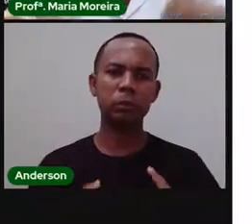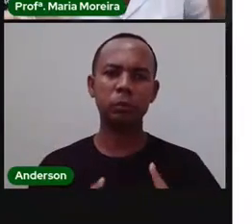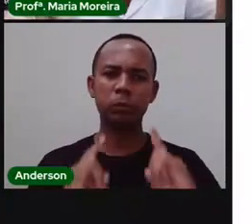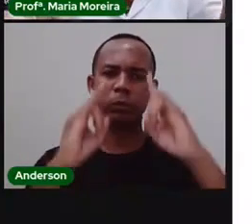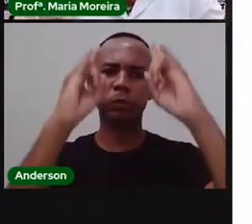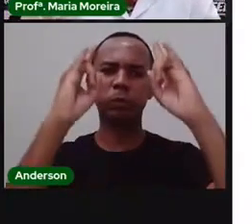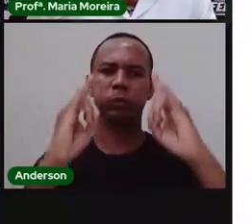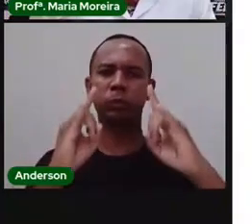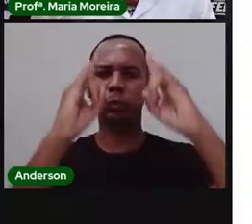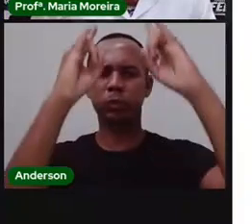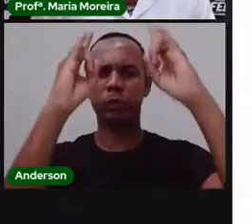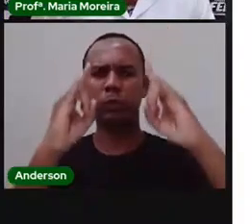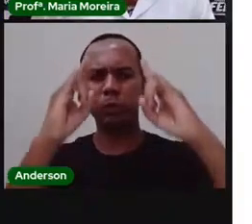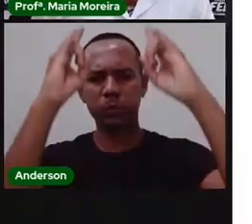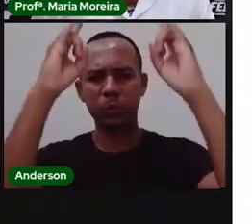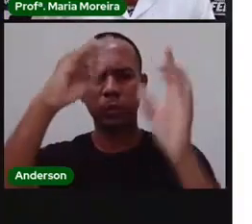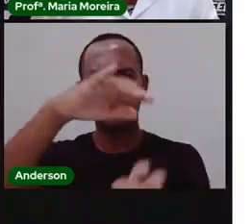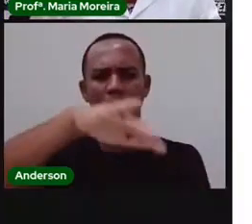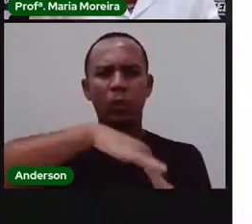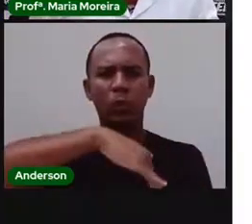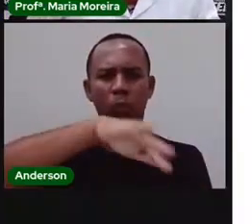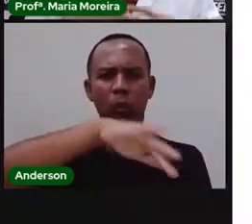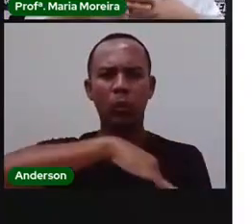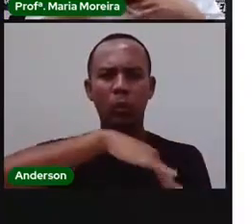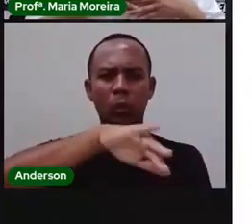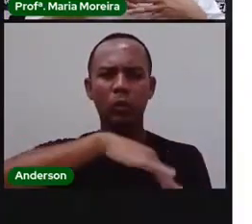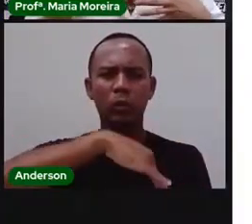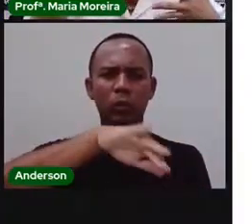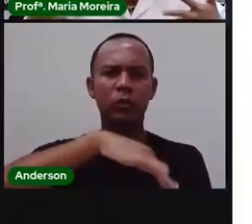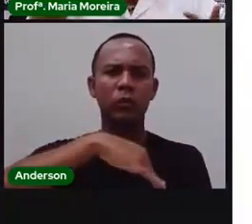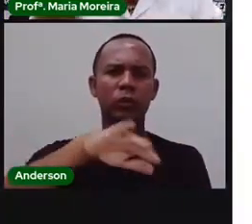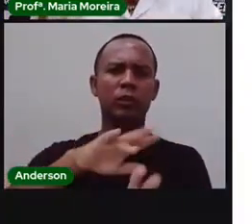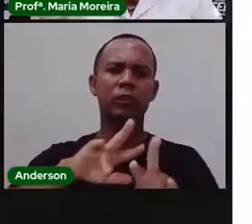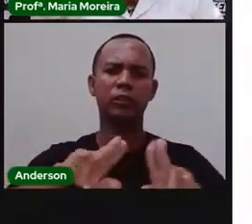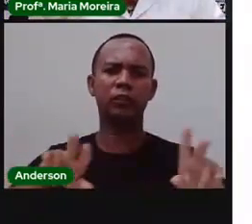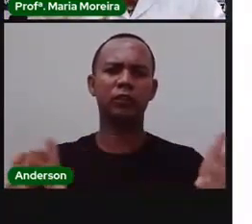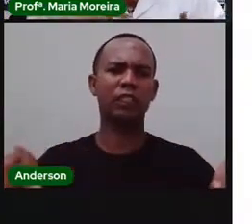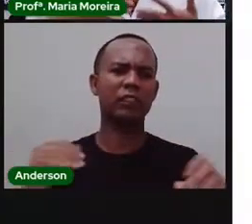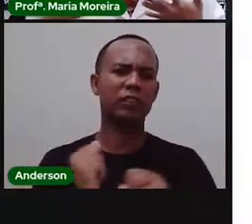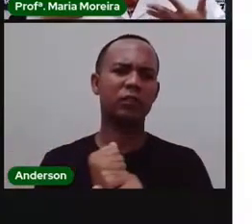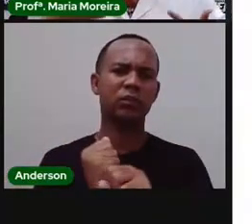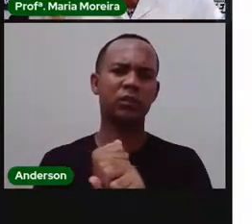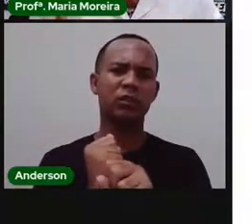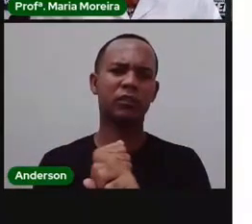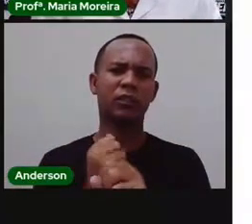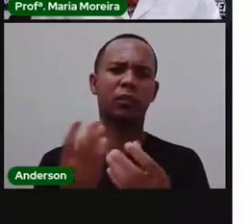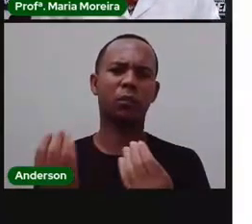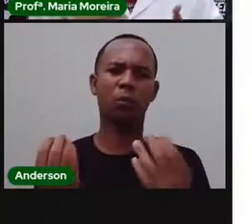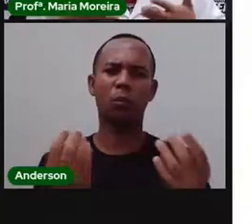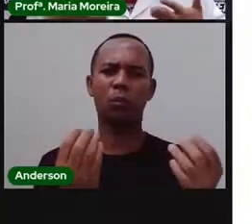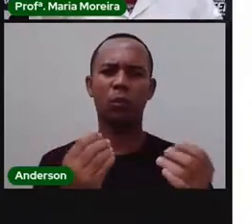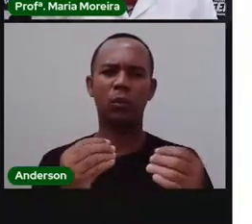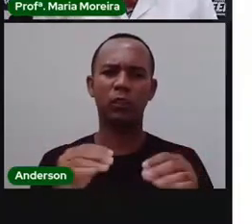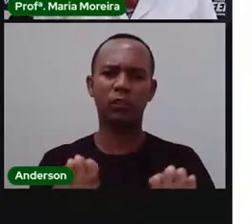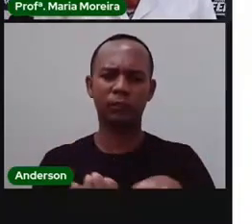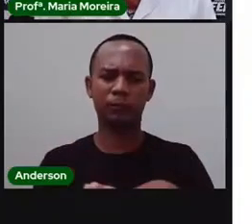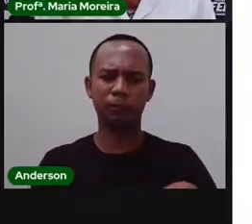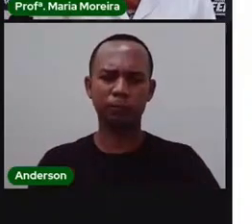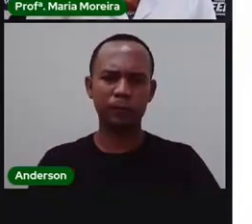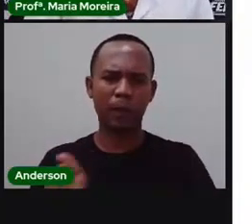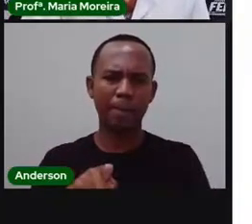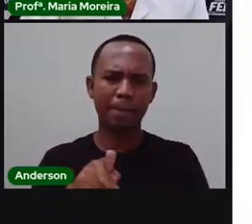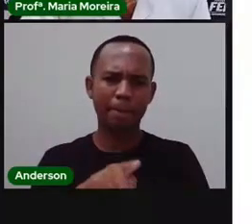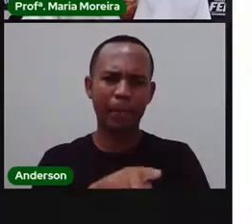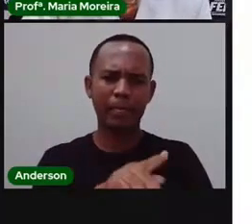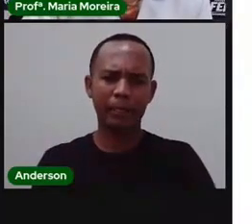Já a outra foto, que é a primeira, é uma cidade com várias construções, muito concreto, poucas